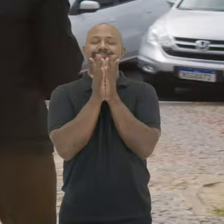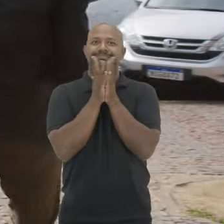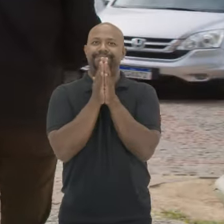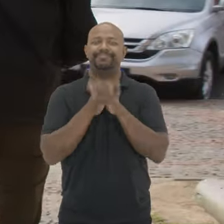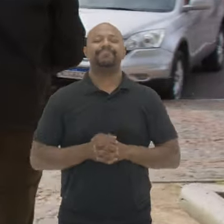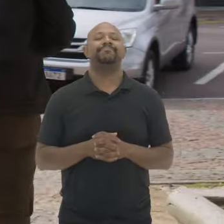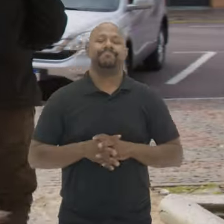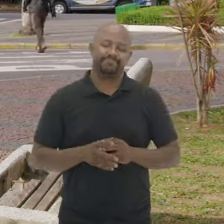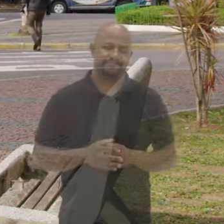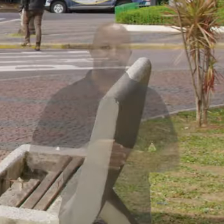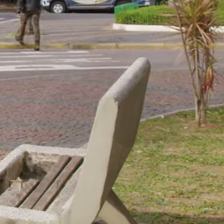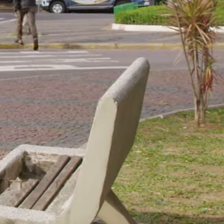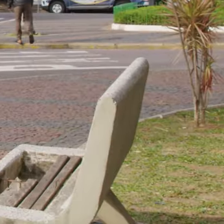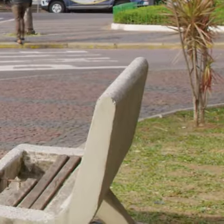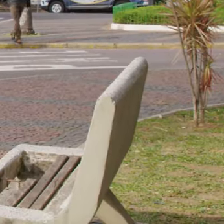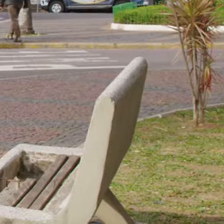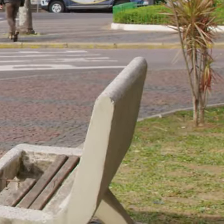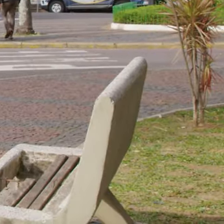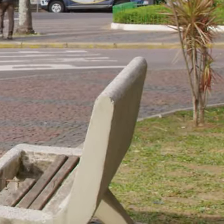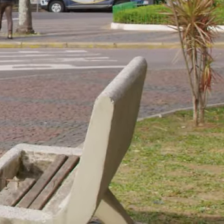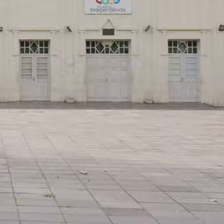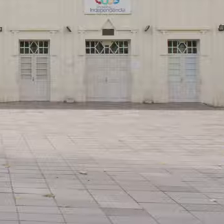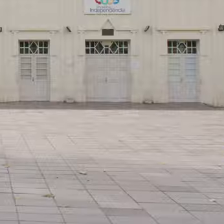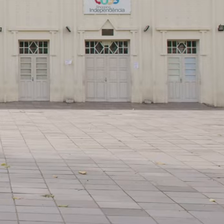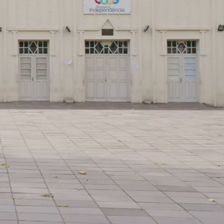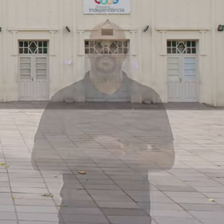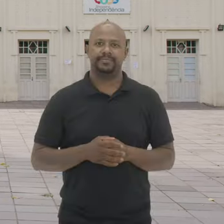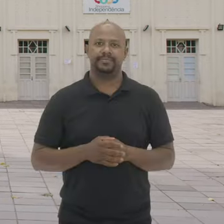Eles andam Pelo canteiro central Da avenida E vão em direção A praça